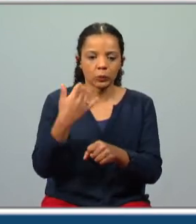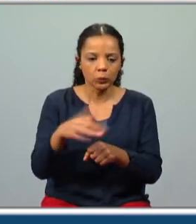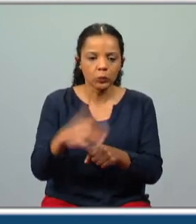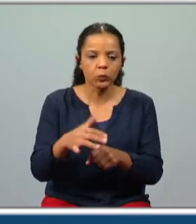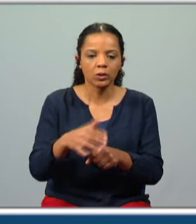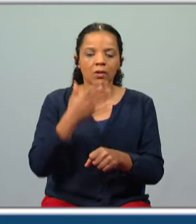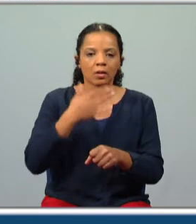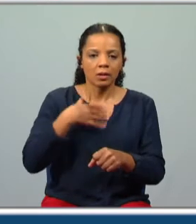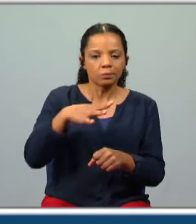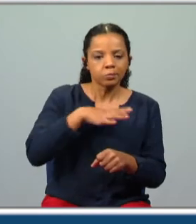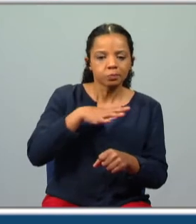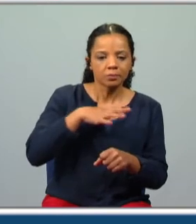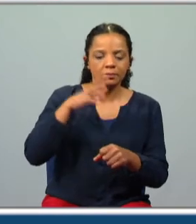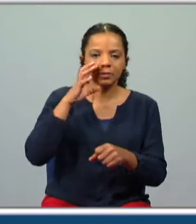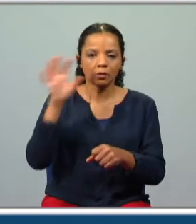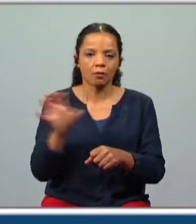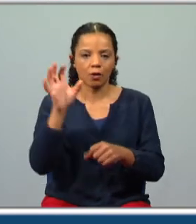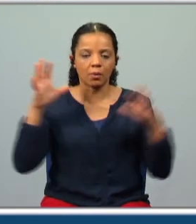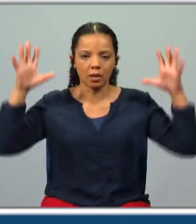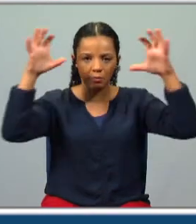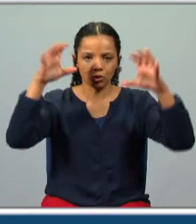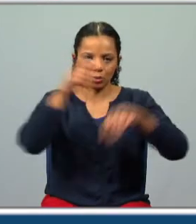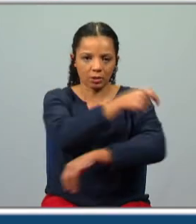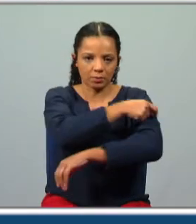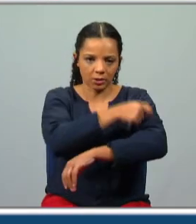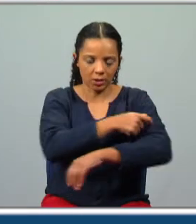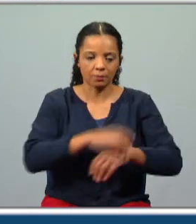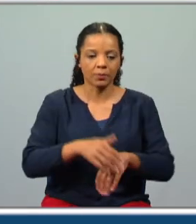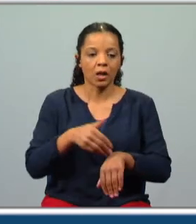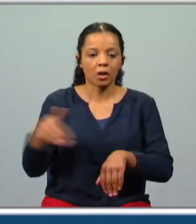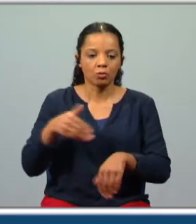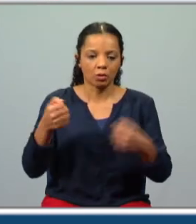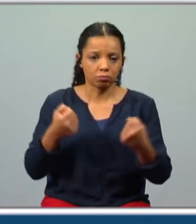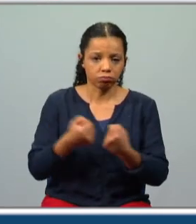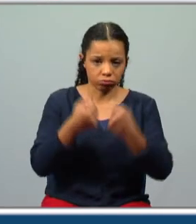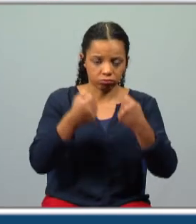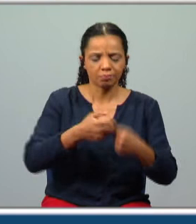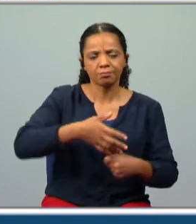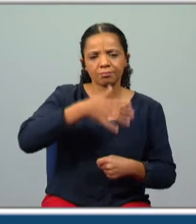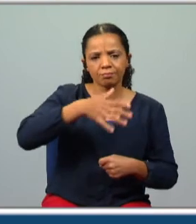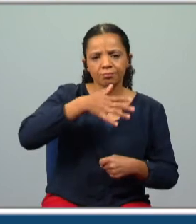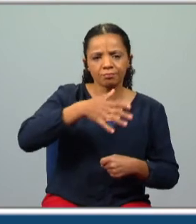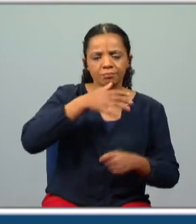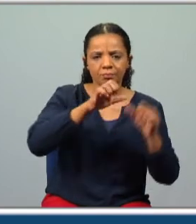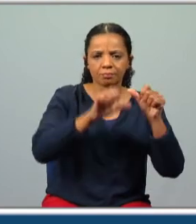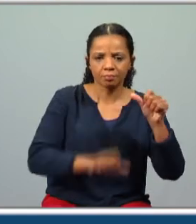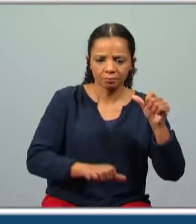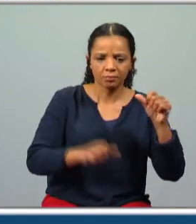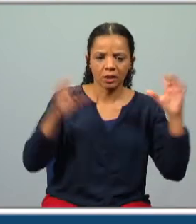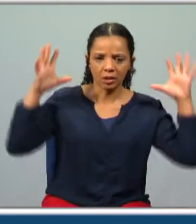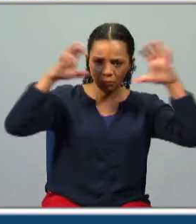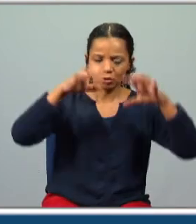pelo Adam Astor no momento do confronto o discurso do Adam Astor contribui para glorificar os portugueses